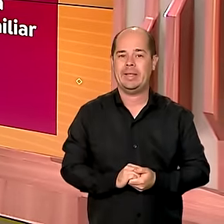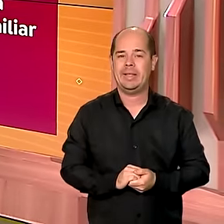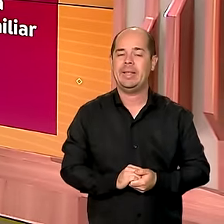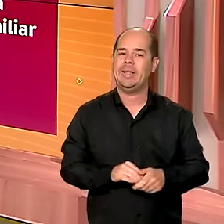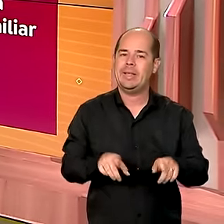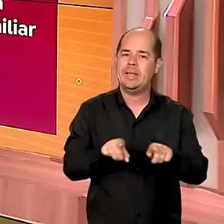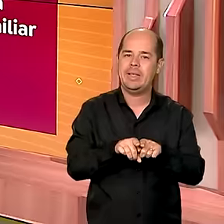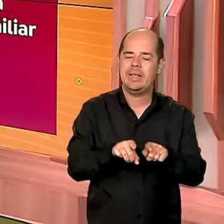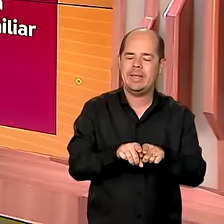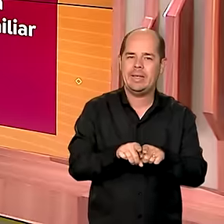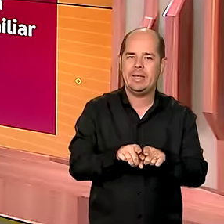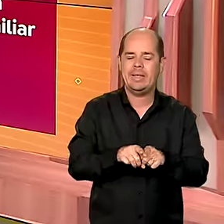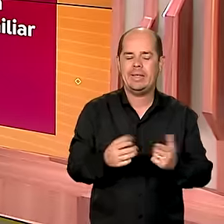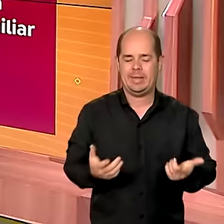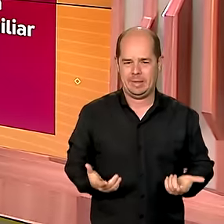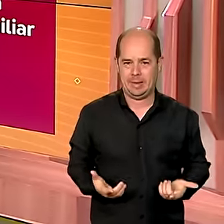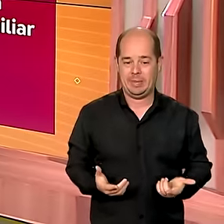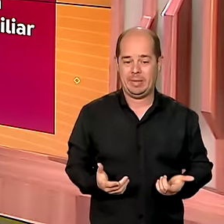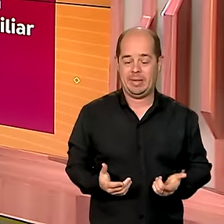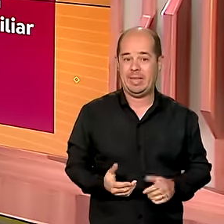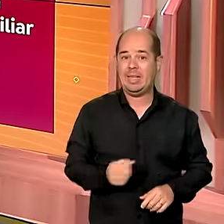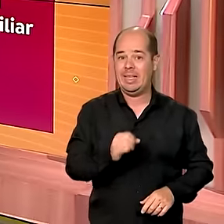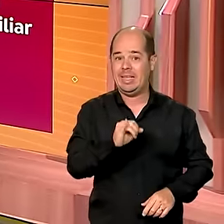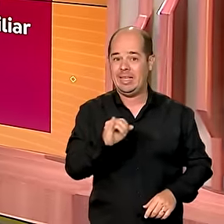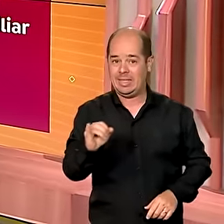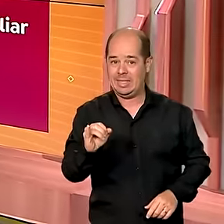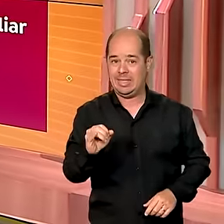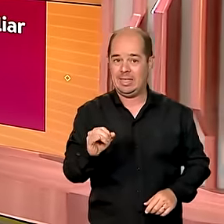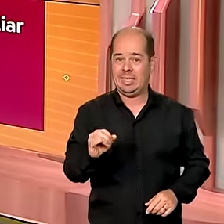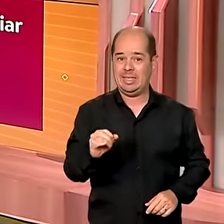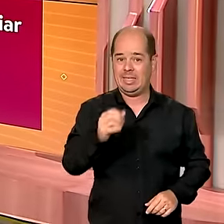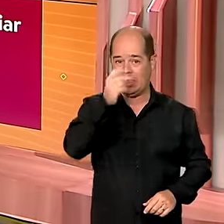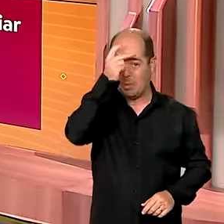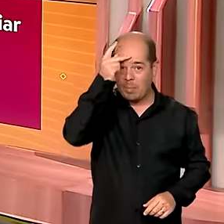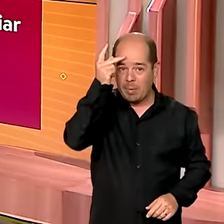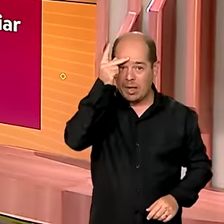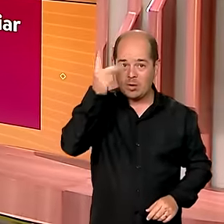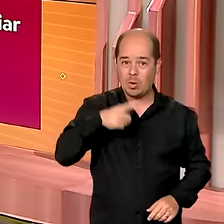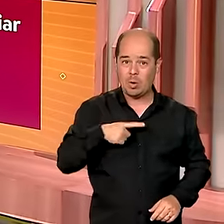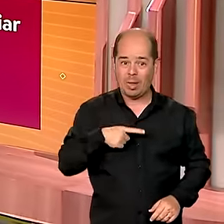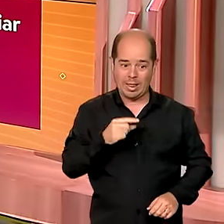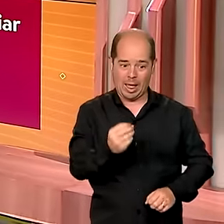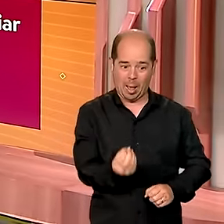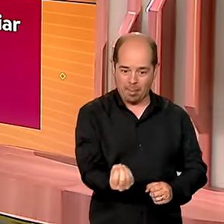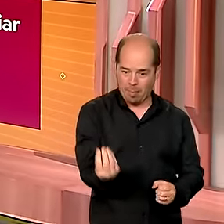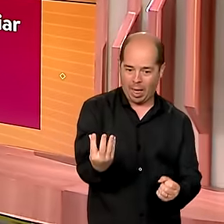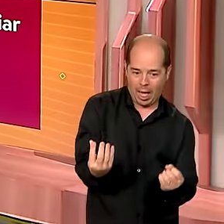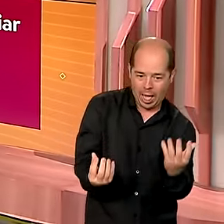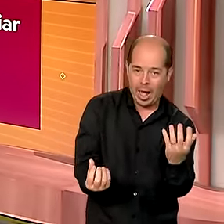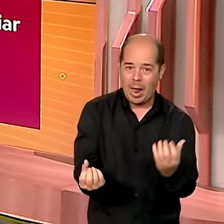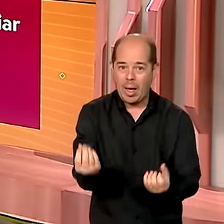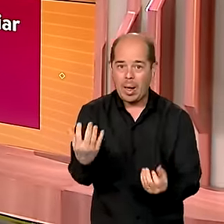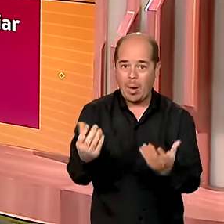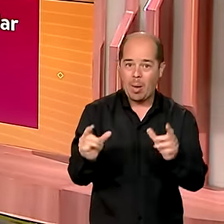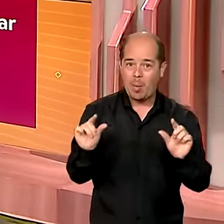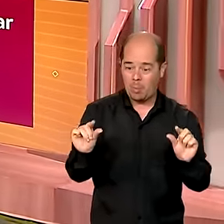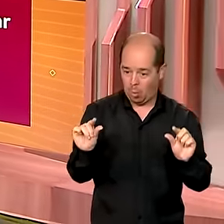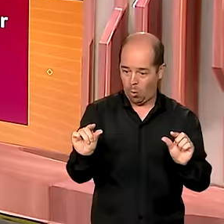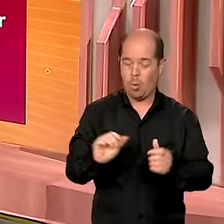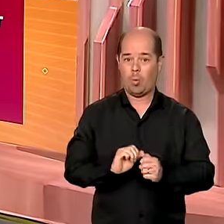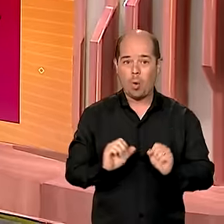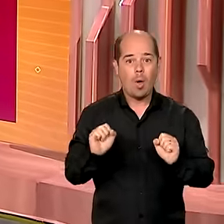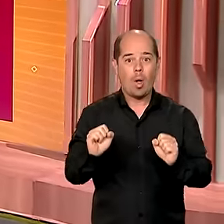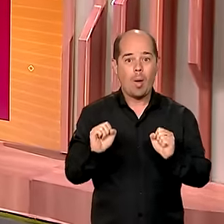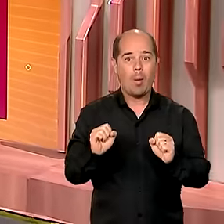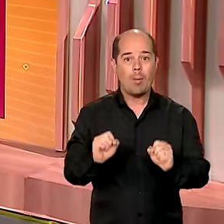destaque é para quem tem pequenas plantações orgânicas. Esses pequenos produtores podem procurar as linhas de crédito